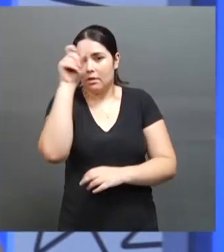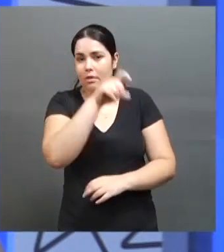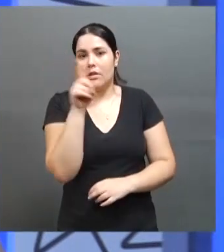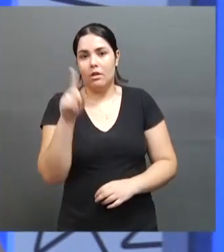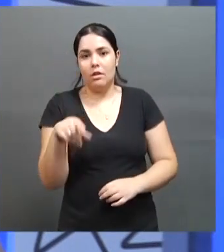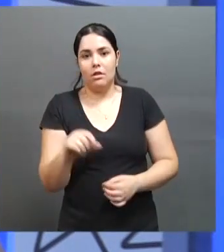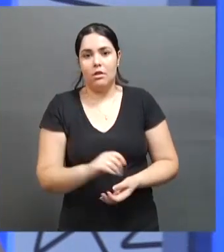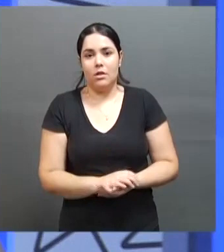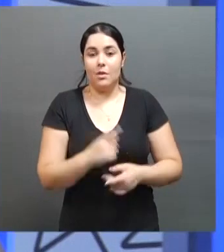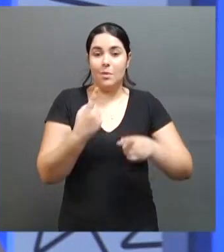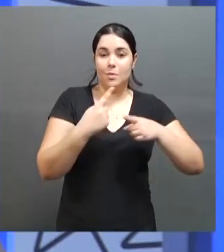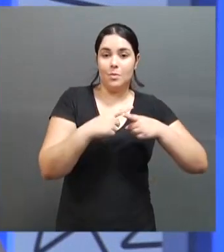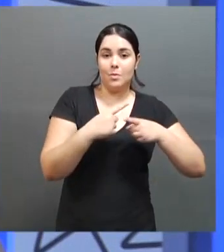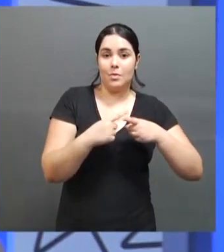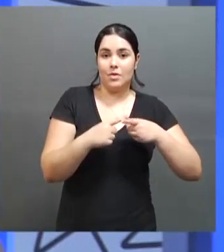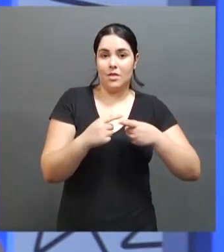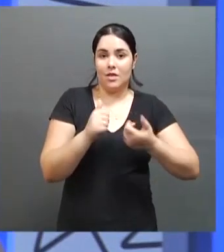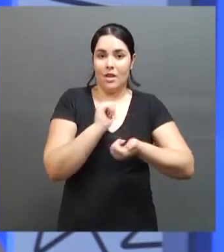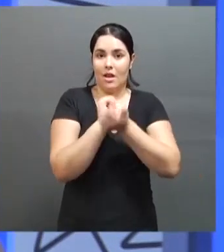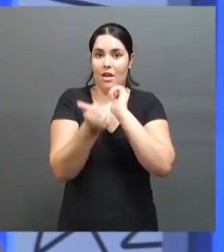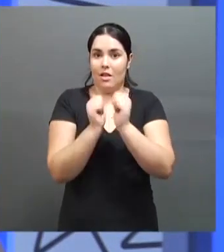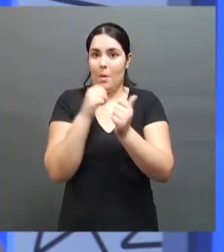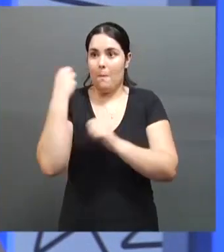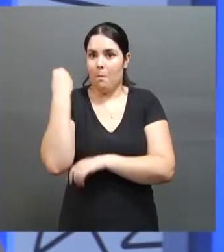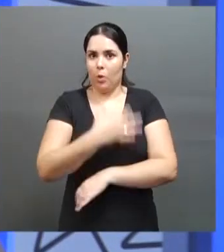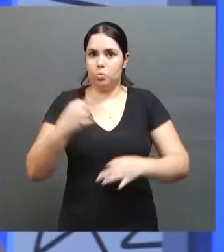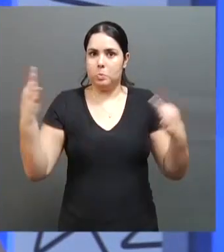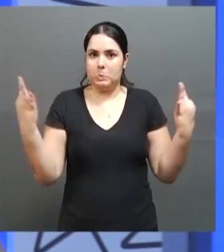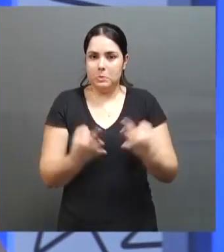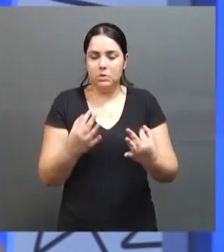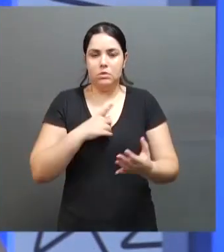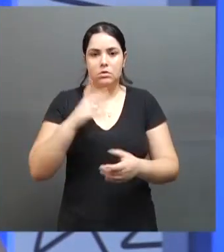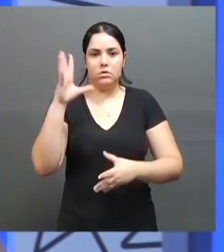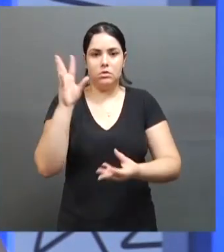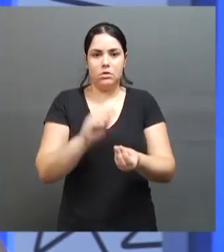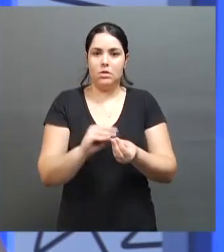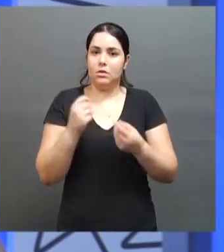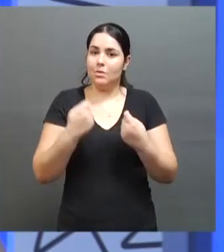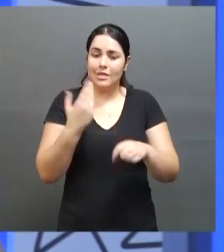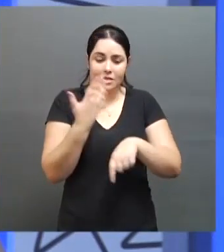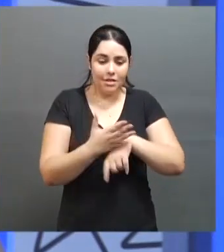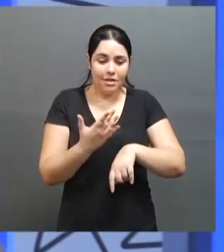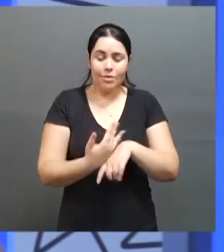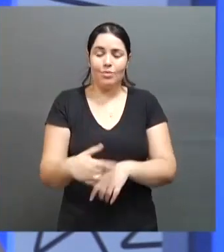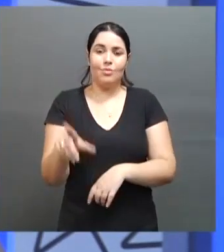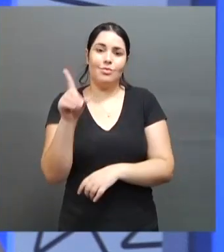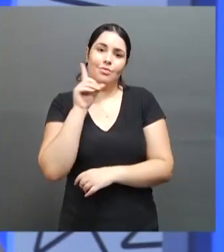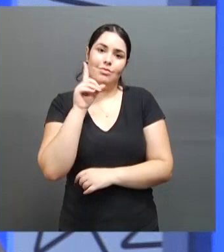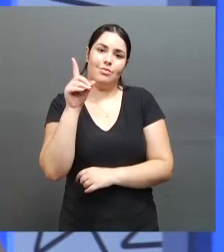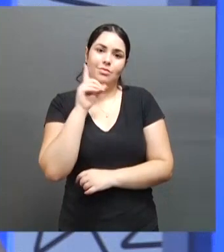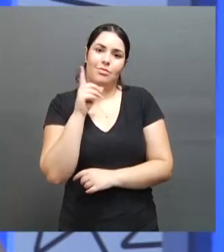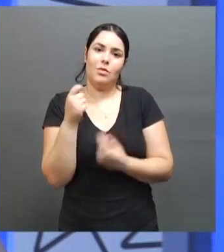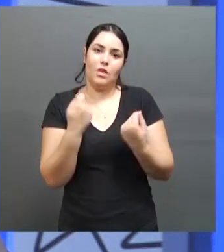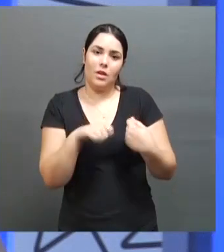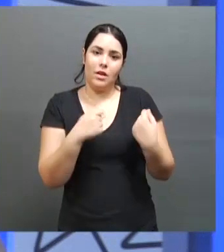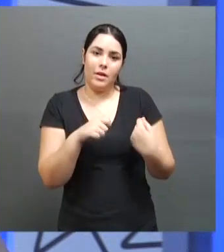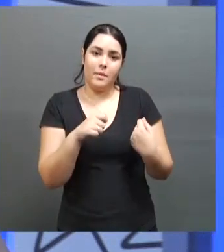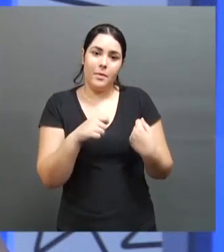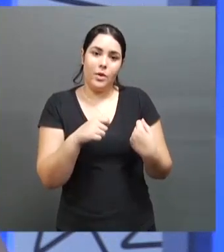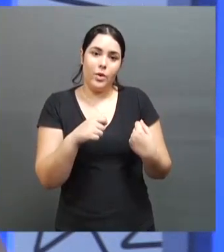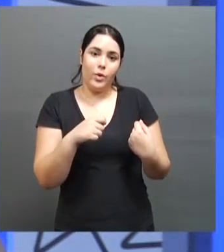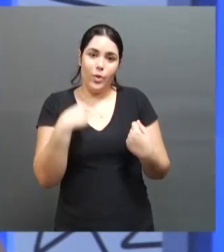é porque para ser um atleta de alto rendimento, ter resultado, a gente precisa treinar todo dia, a gente precisa ter uma carga de